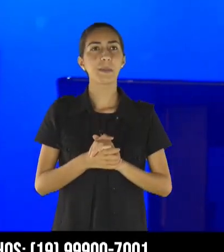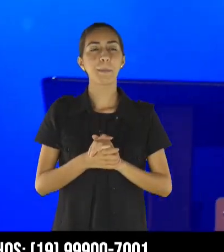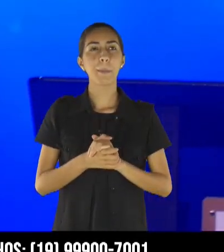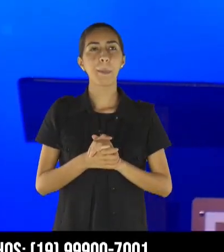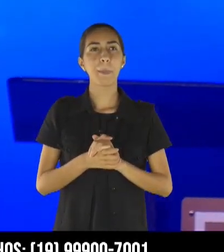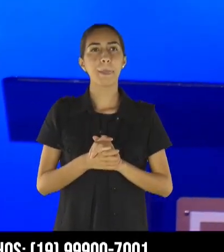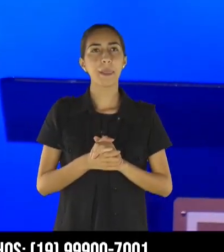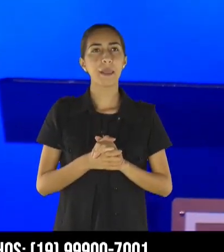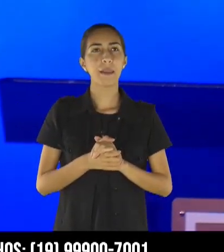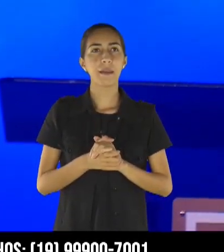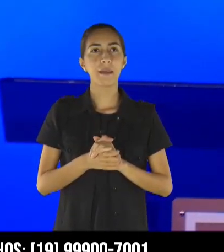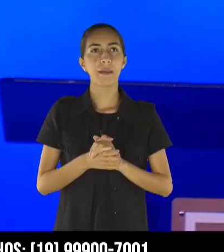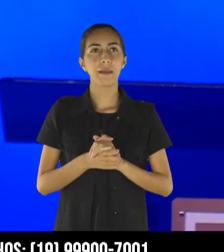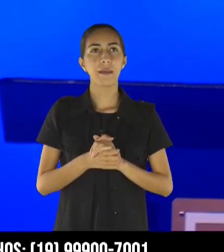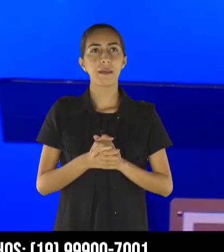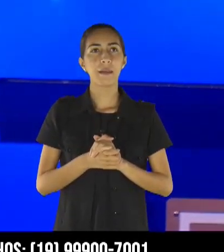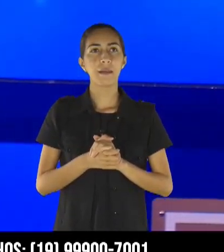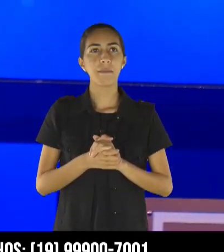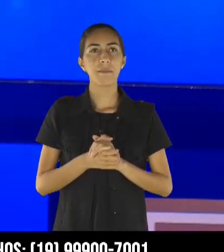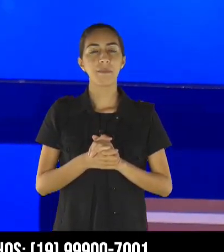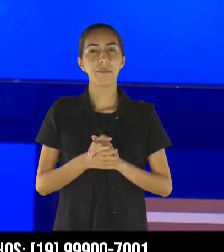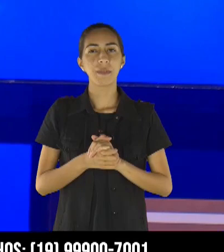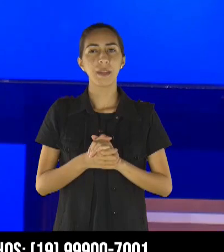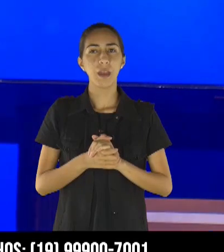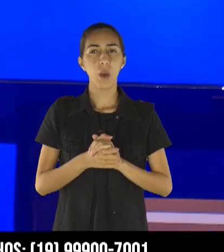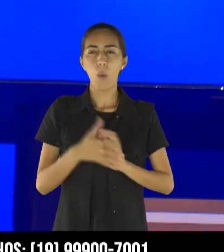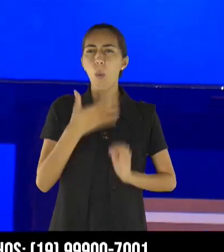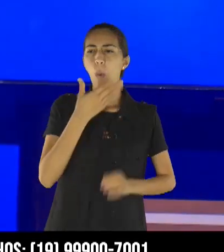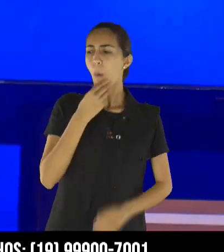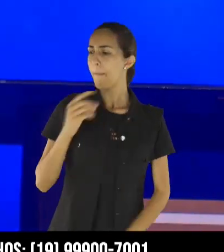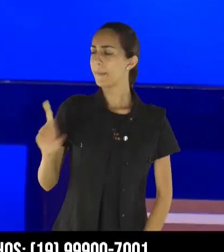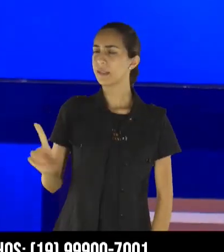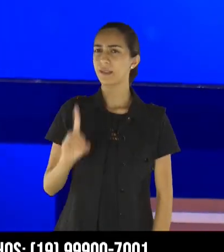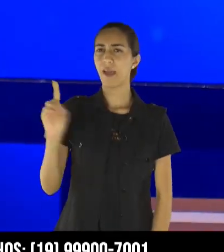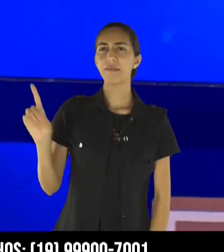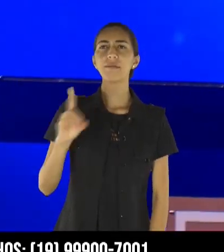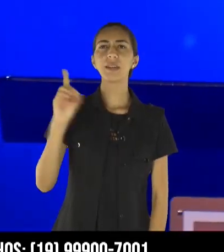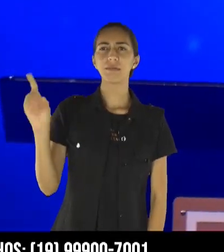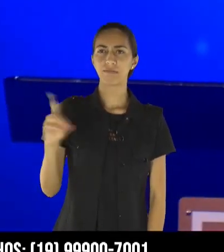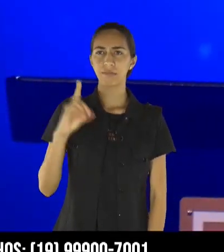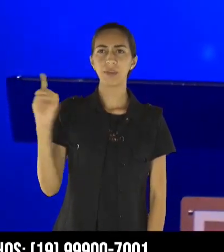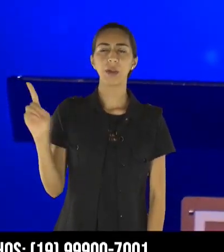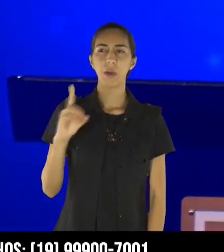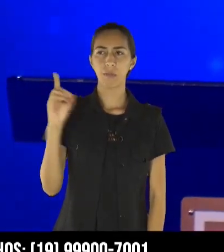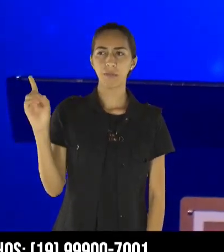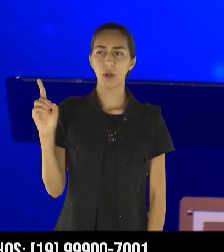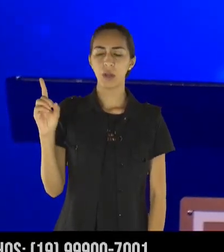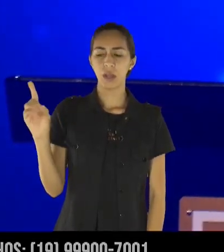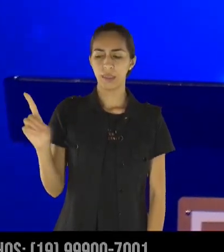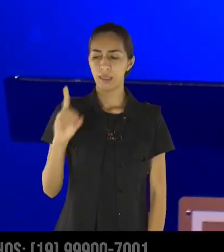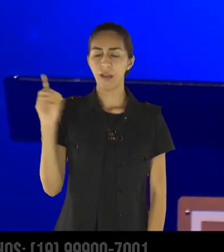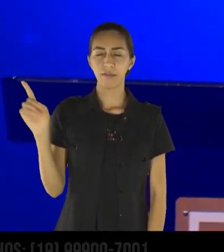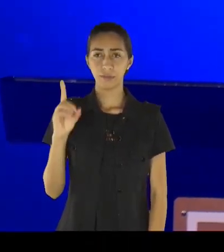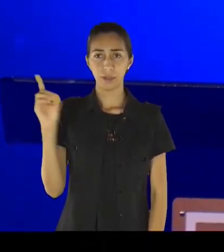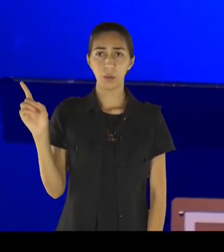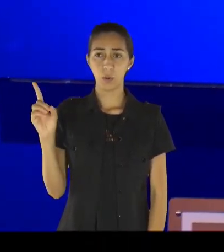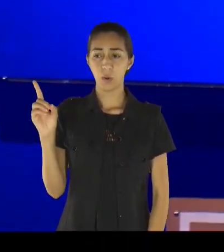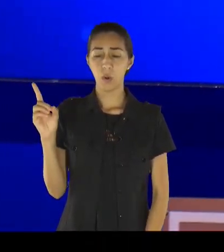Davi na Bíblia? Davi era um homem segundo o